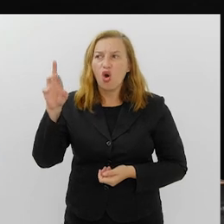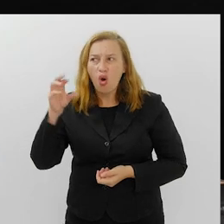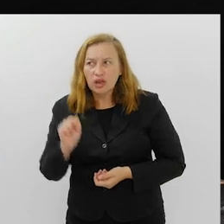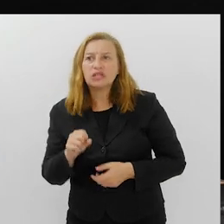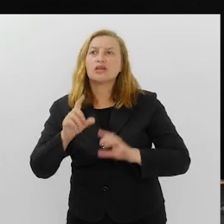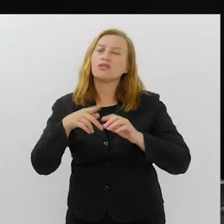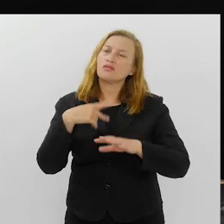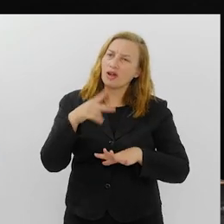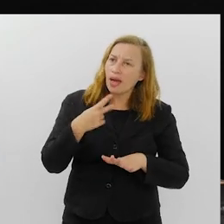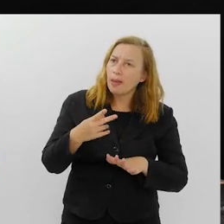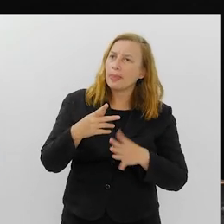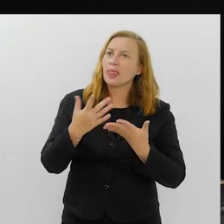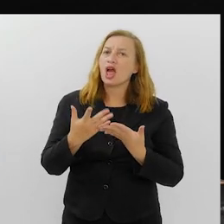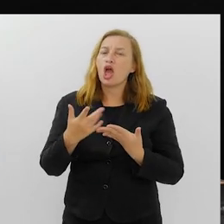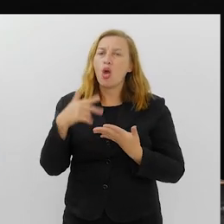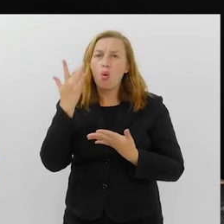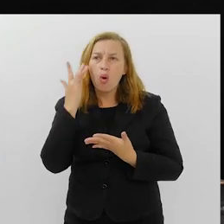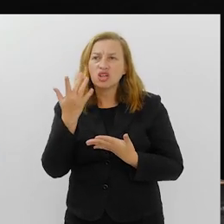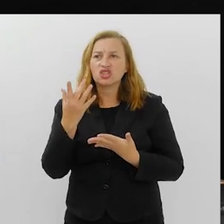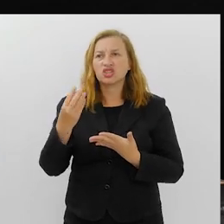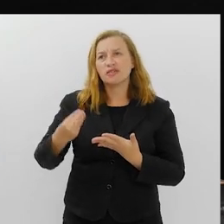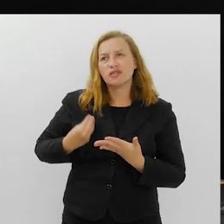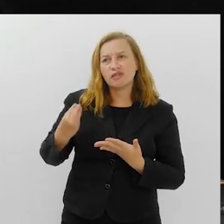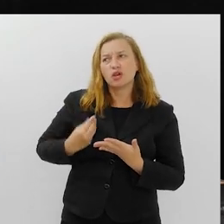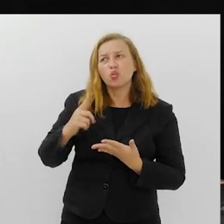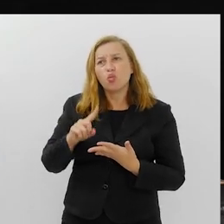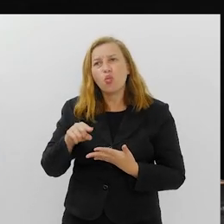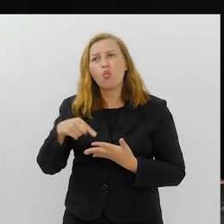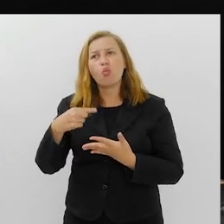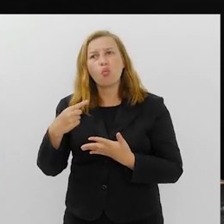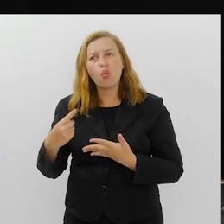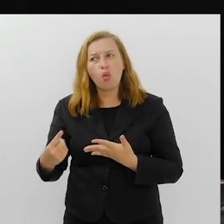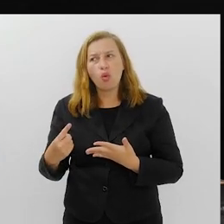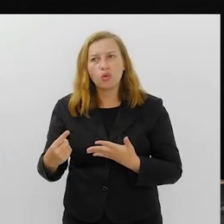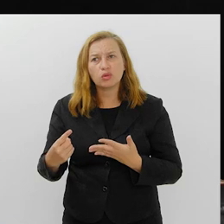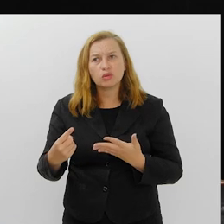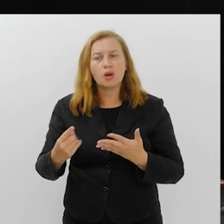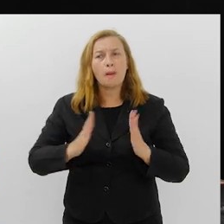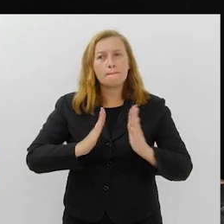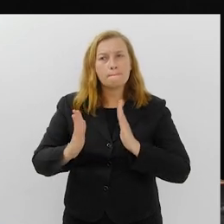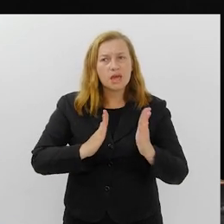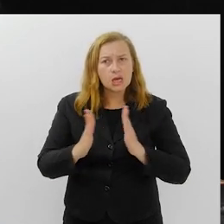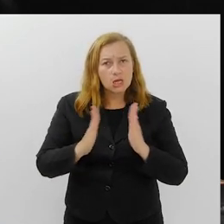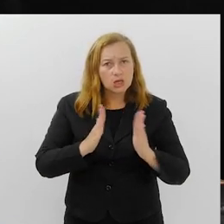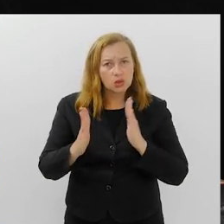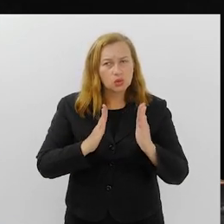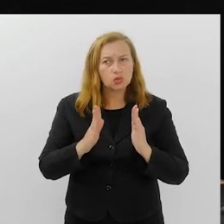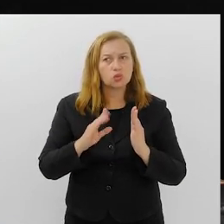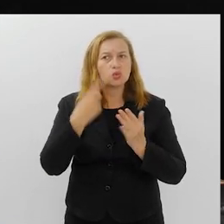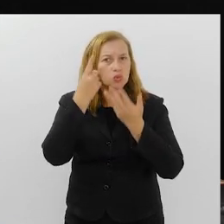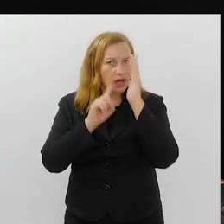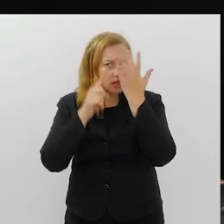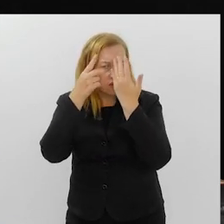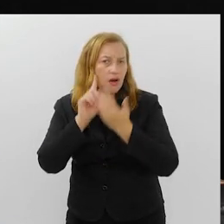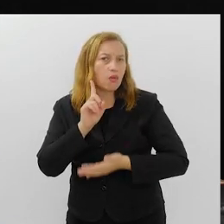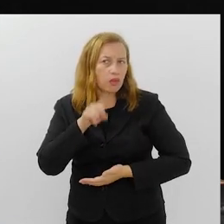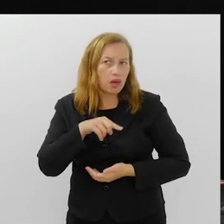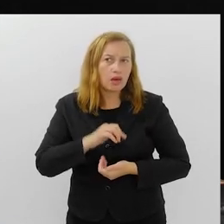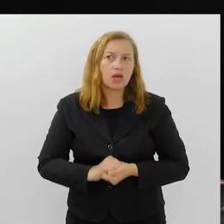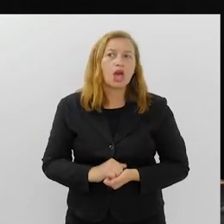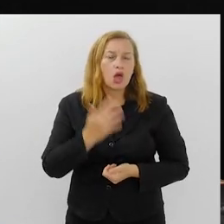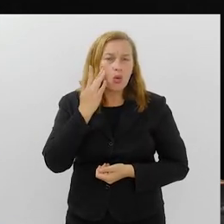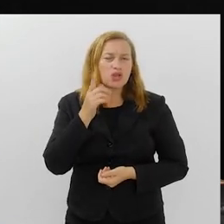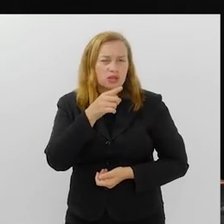vivendo uma outra virada no carnaval, uma outra era do carnaval.